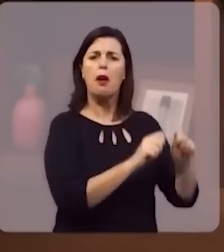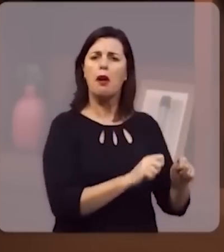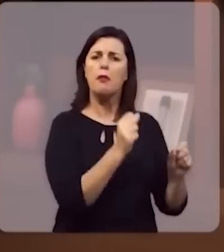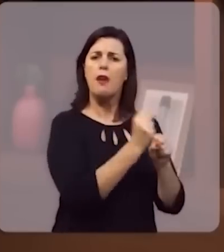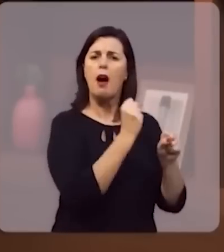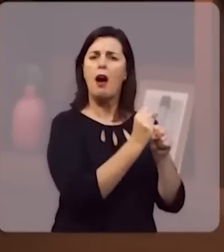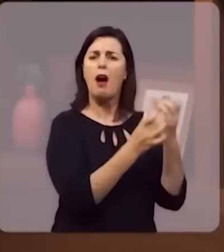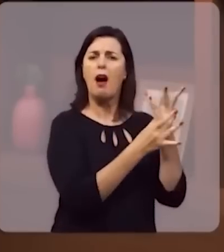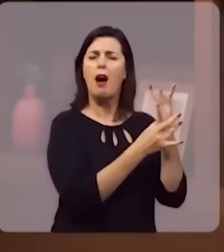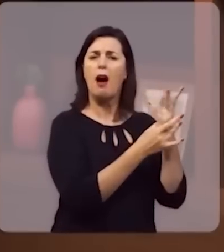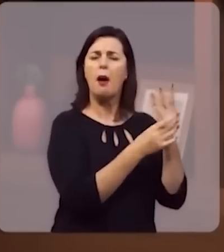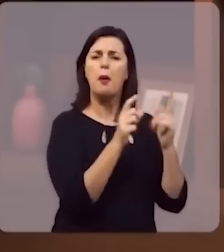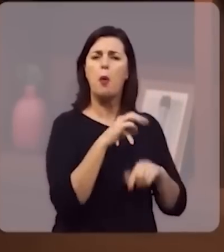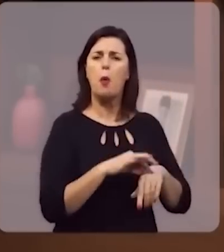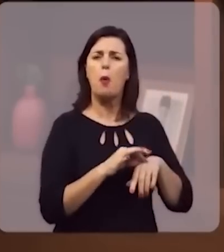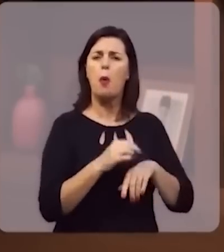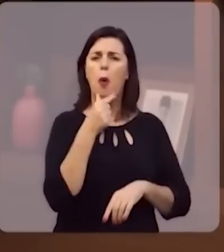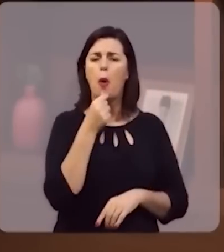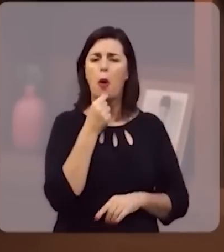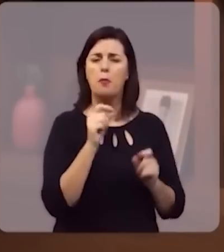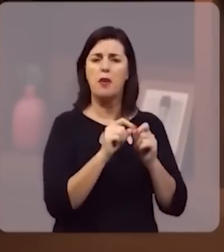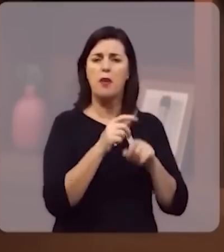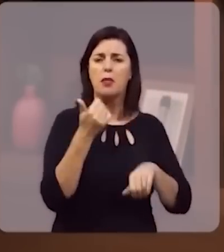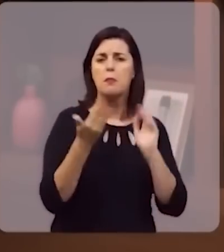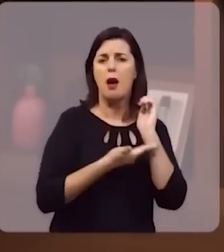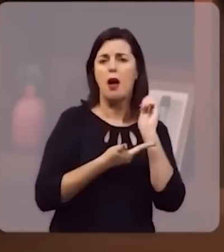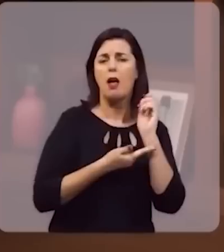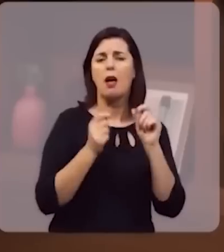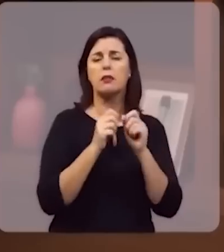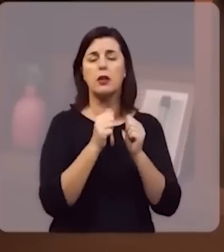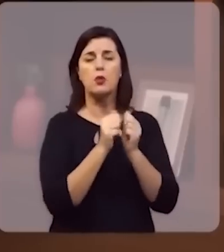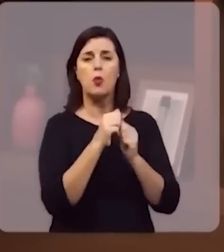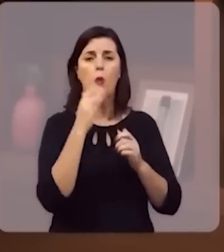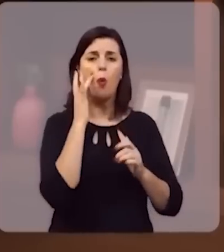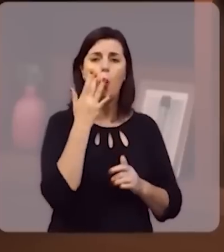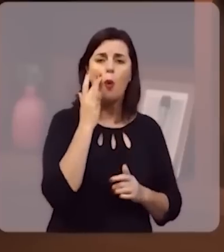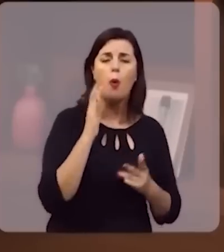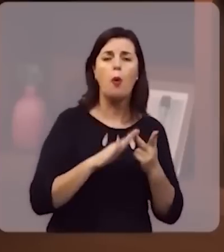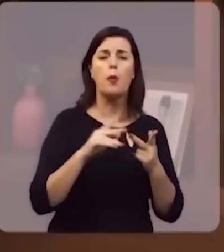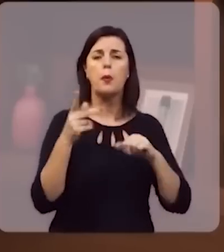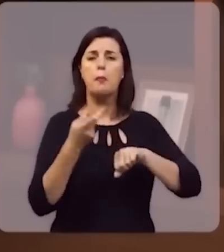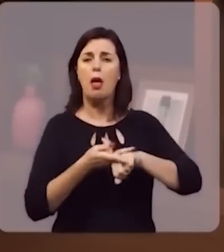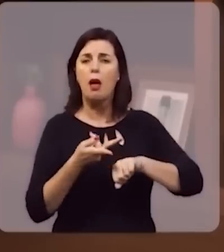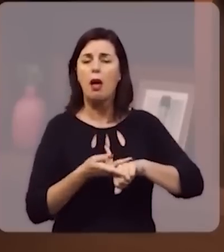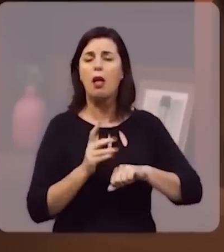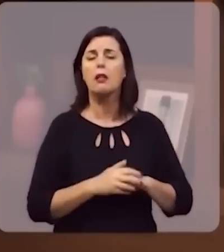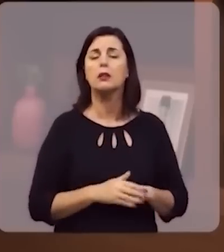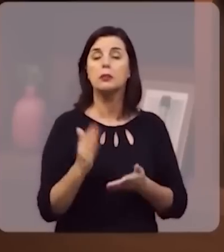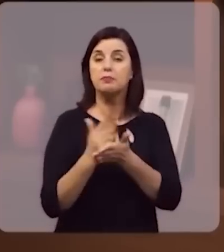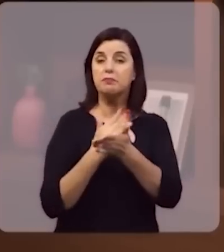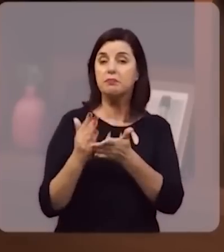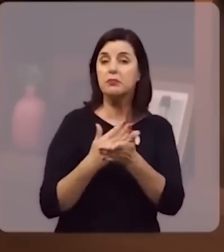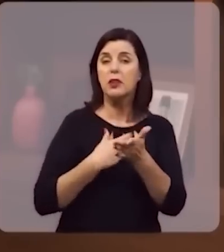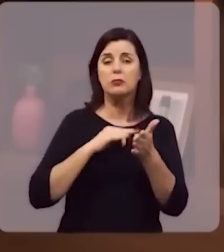fabricados pelo próprio homem, feitos de madeira, cobertos de ouro, cobertos de prata, alguns